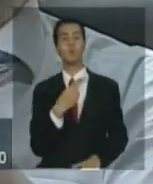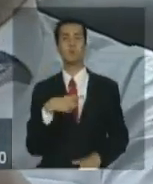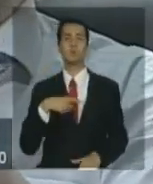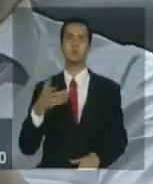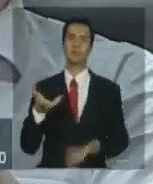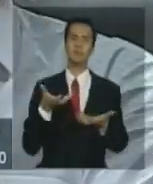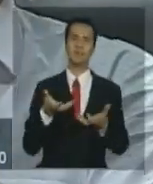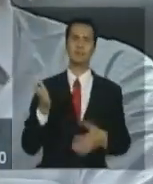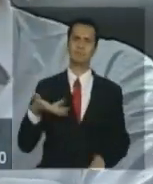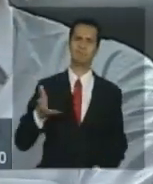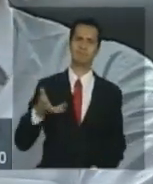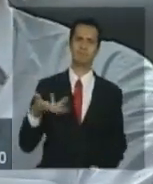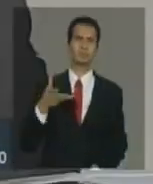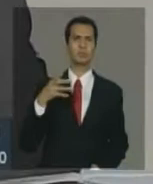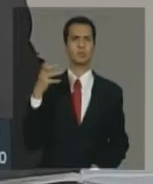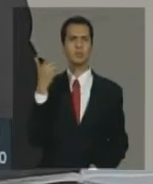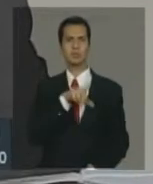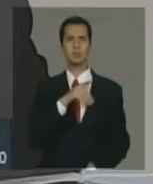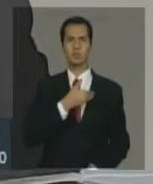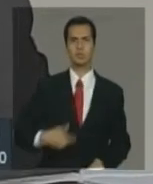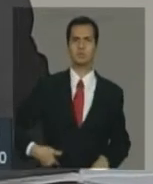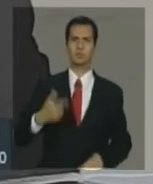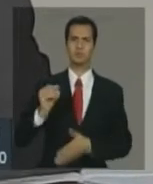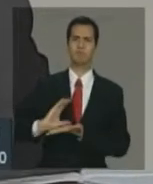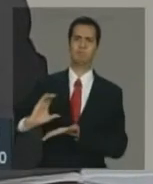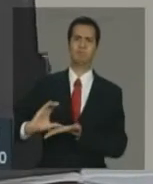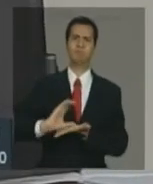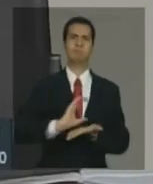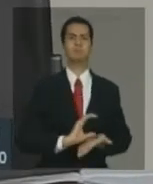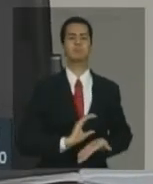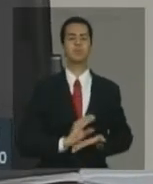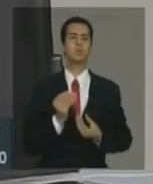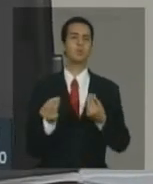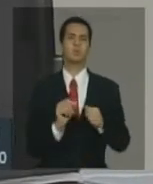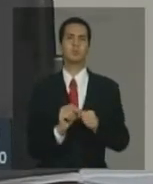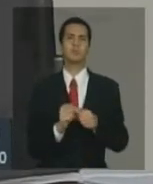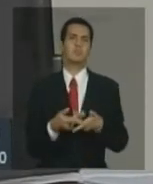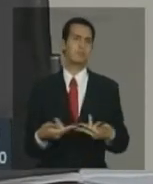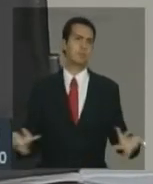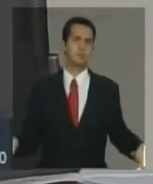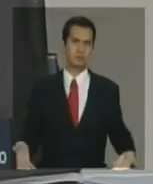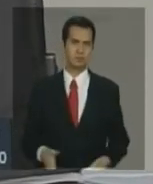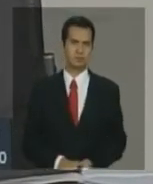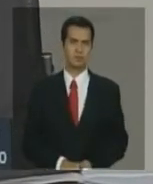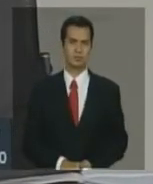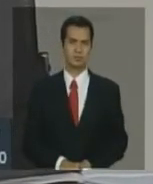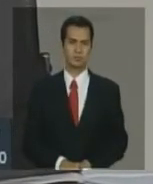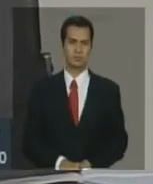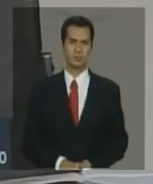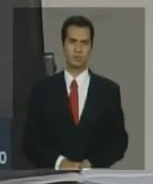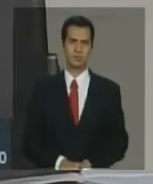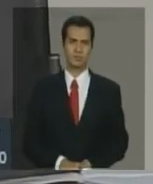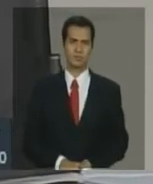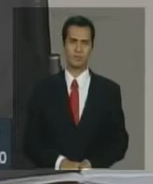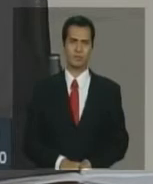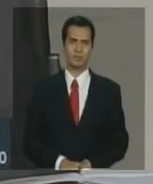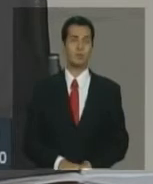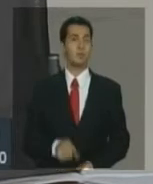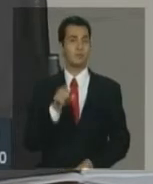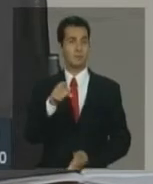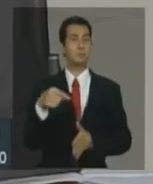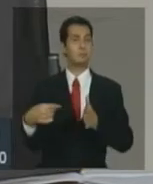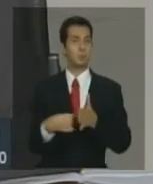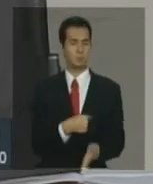acelerar o investimento público. Como é que é fazer isso tudo? Não, nós temos... Acho que é muito importante essa questão. Me permite